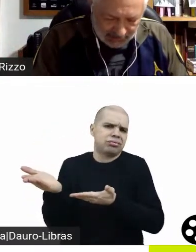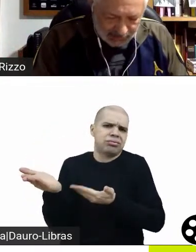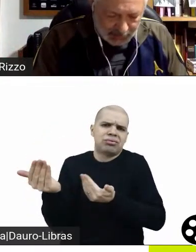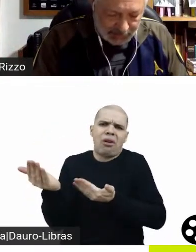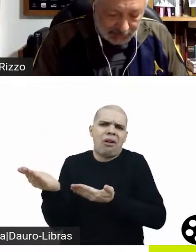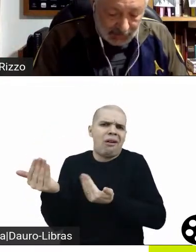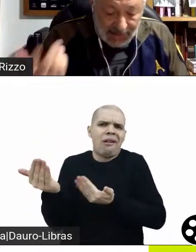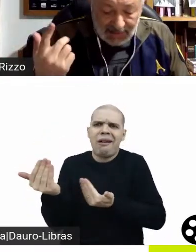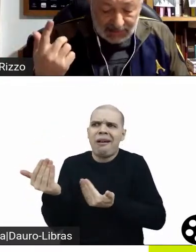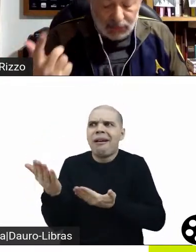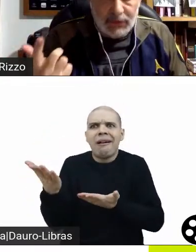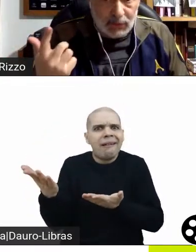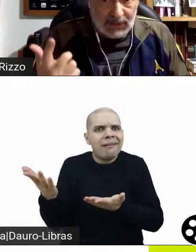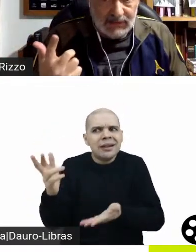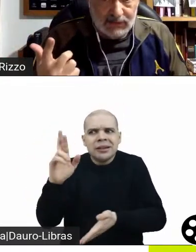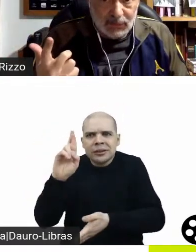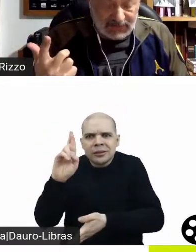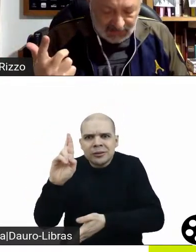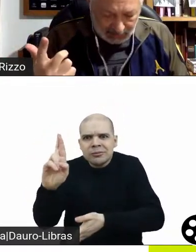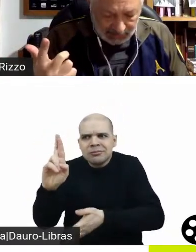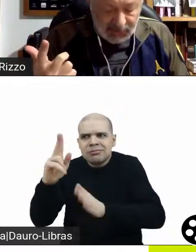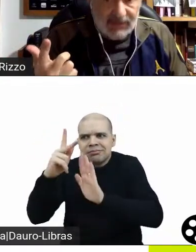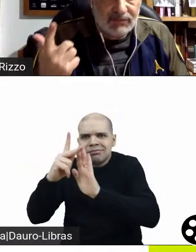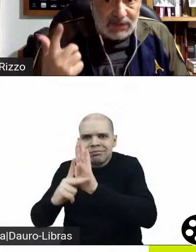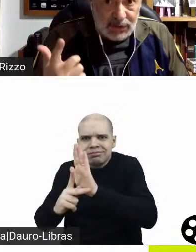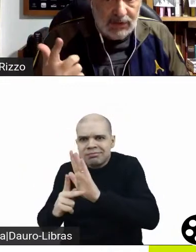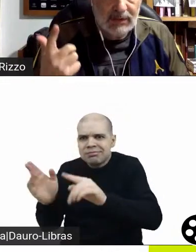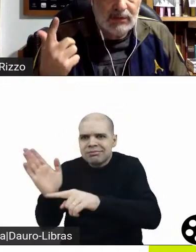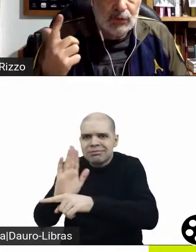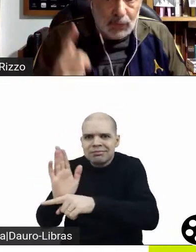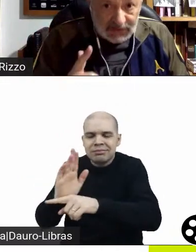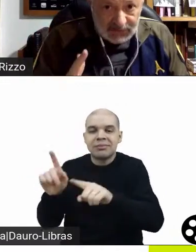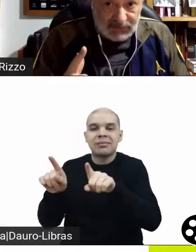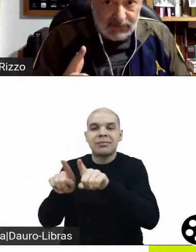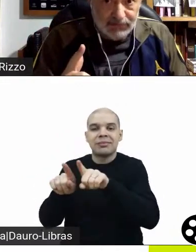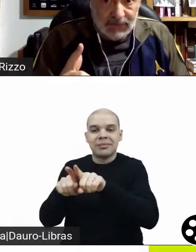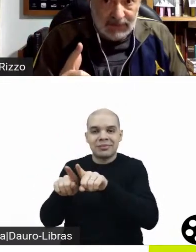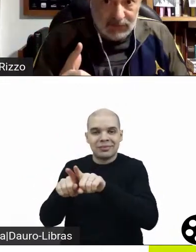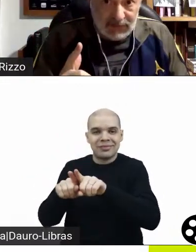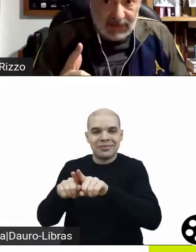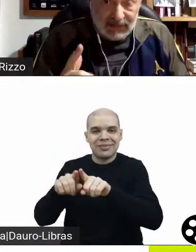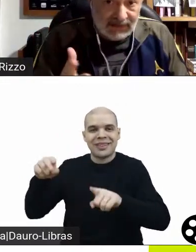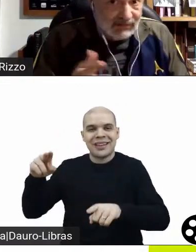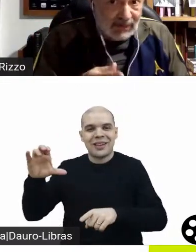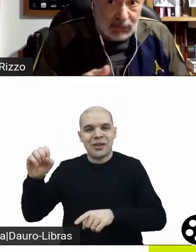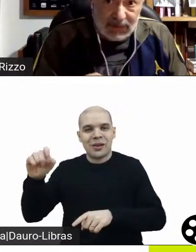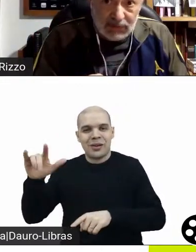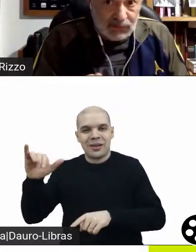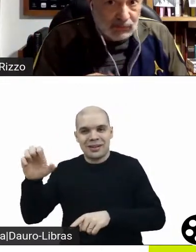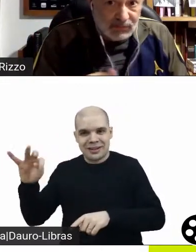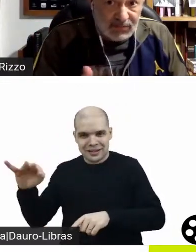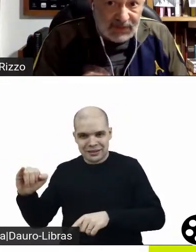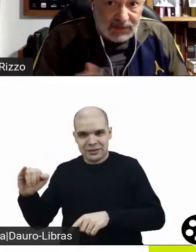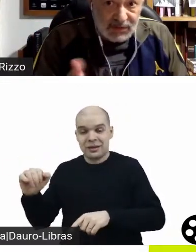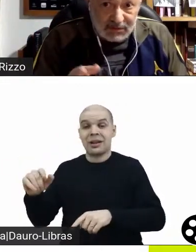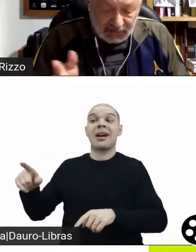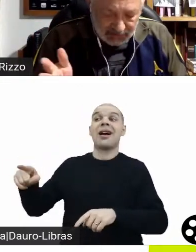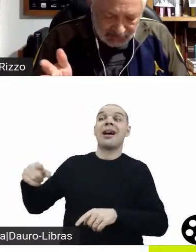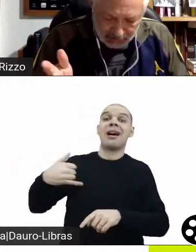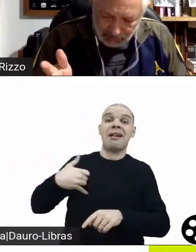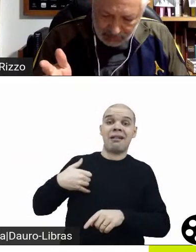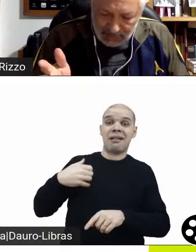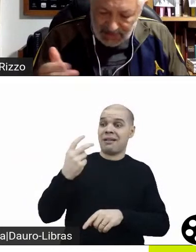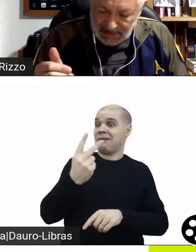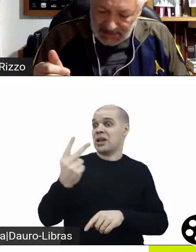começaram a tocar esse projeto. A Toni Collette, no lançamento, tinha 22 anos de idade. Ela deve ter rodado isso com 20,